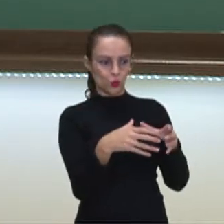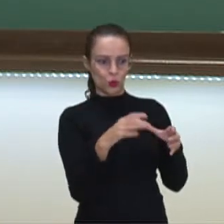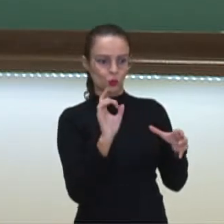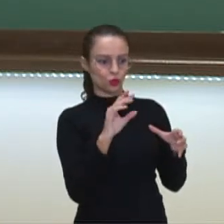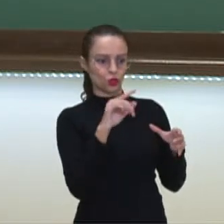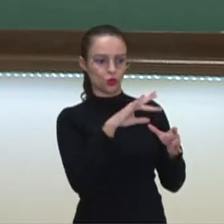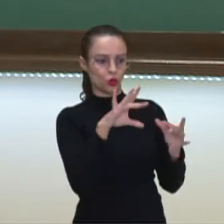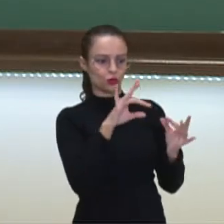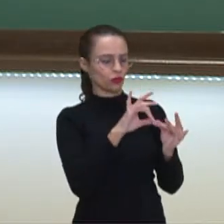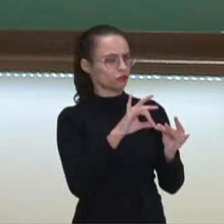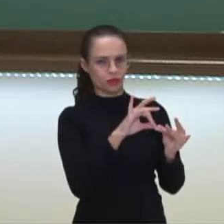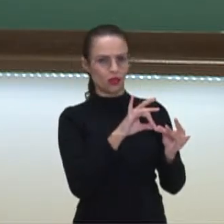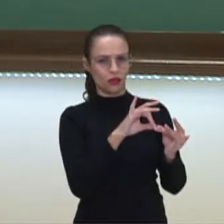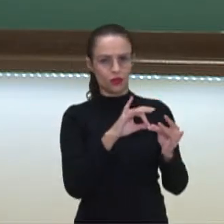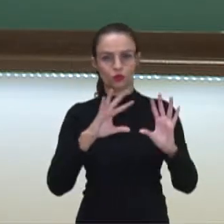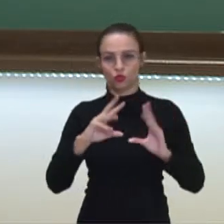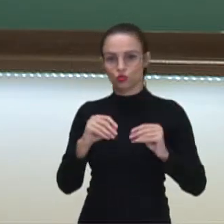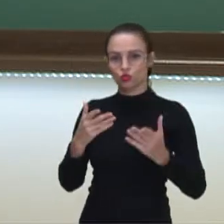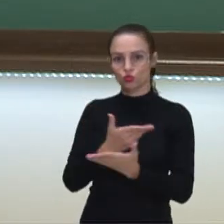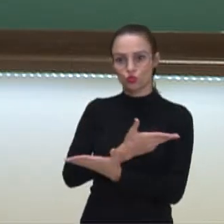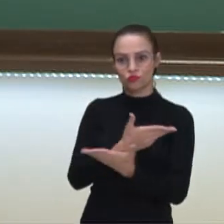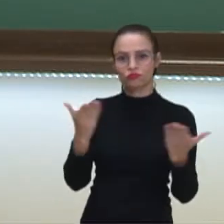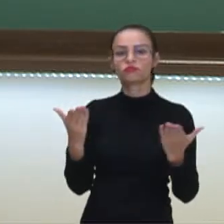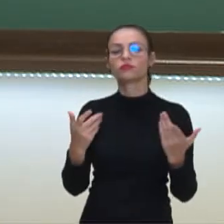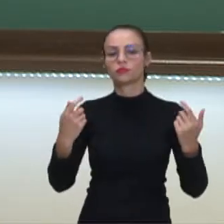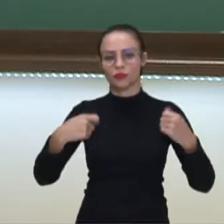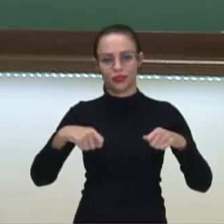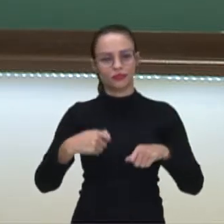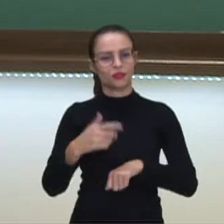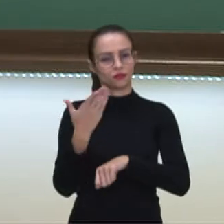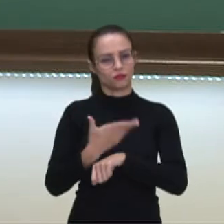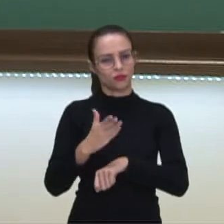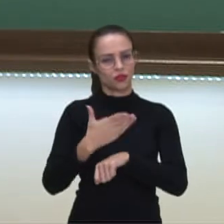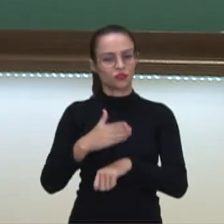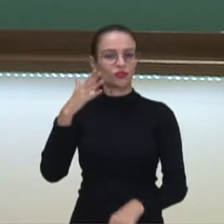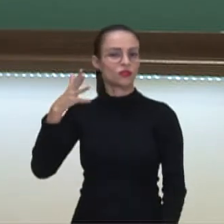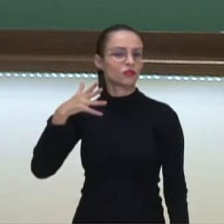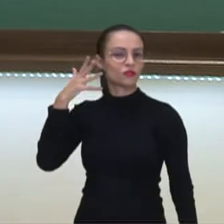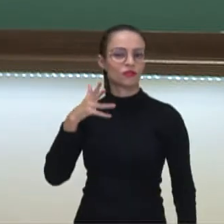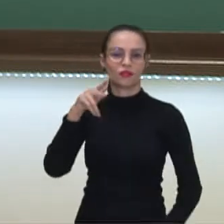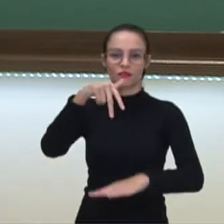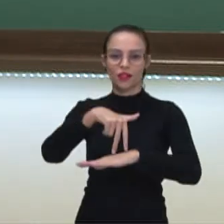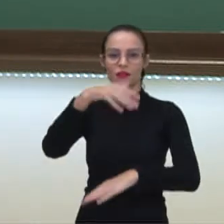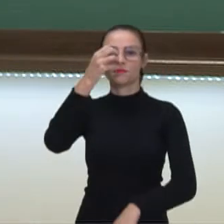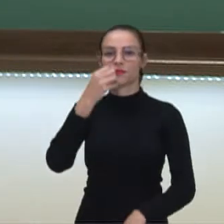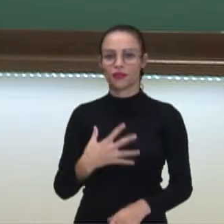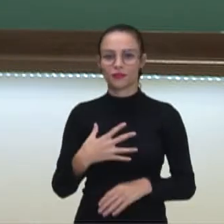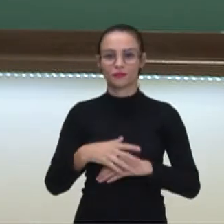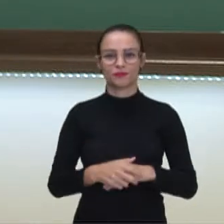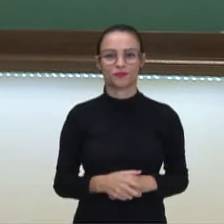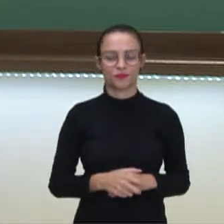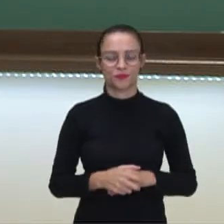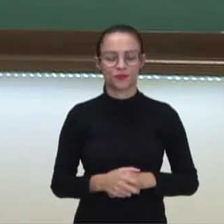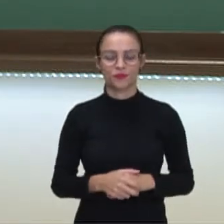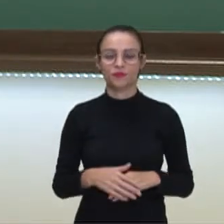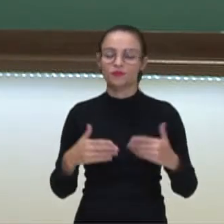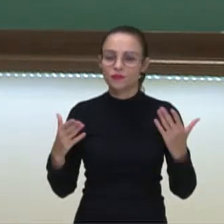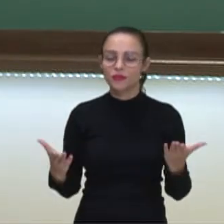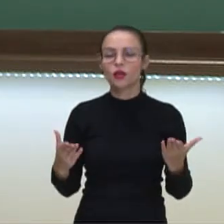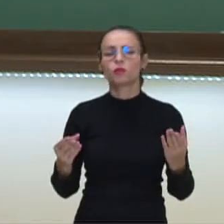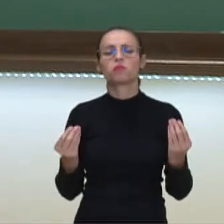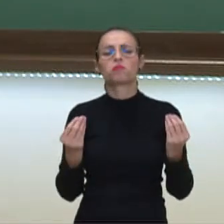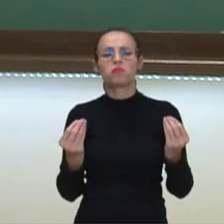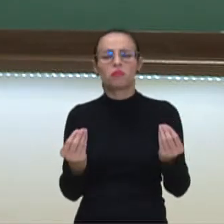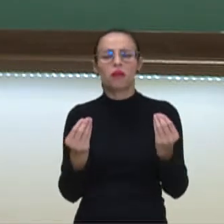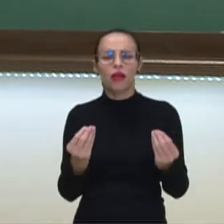O público em geral precisa ter essa habilidade de falar bem em público. Então aqui, afinal, para que